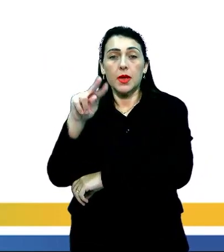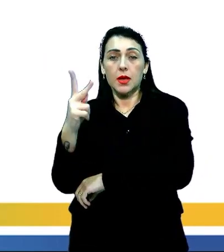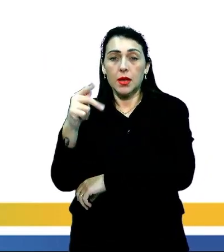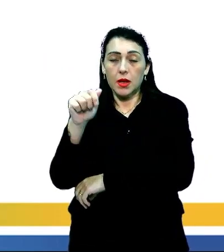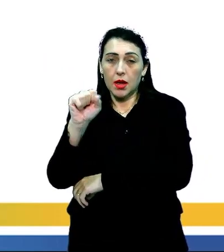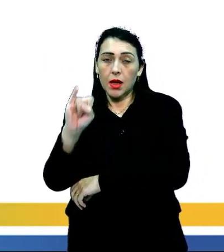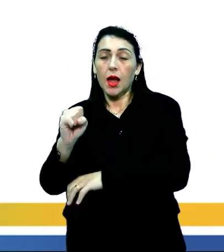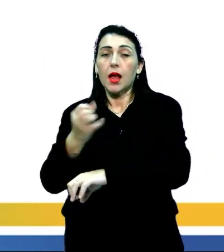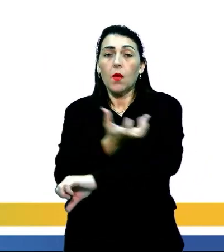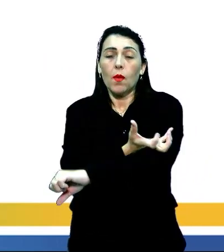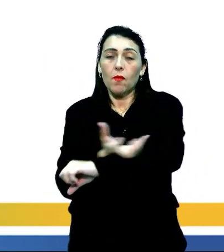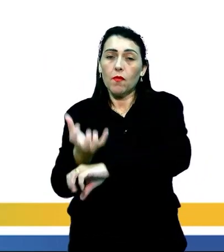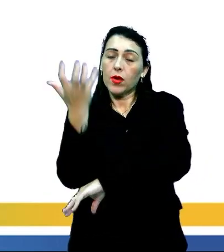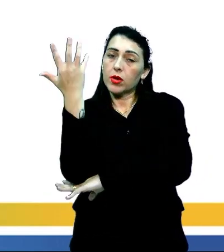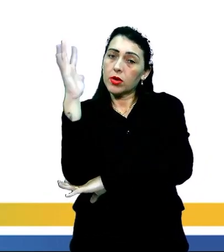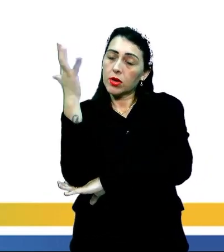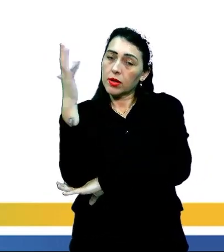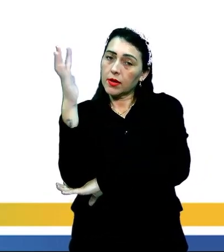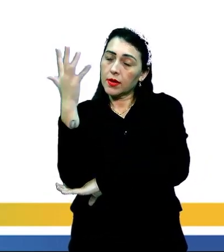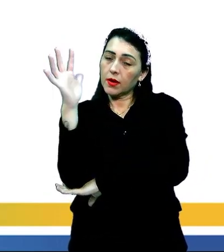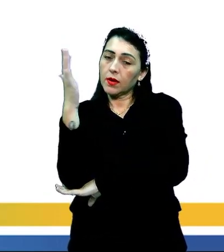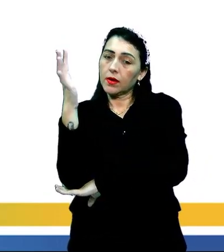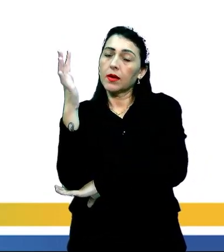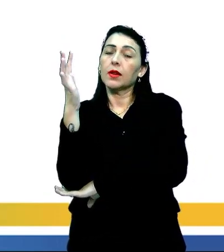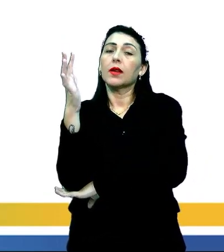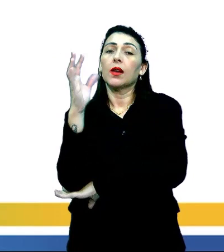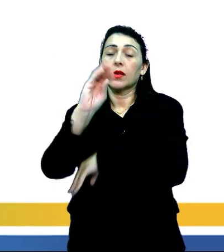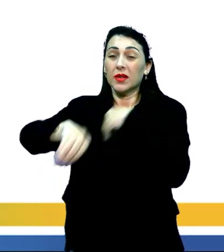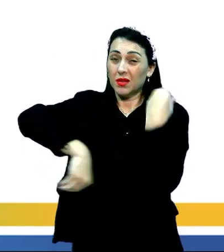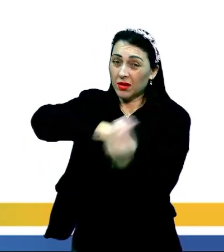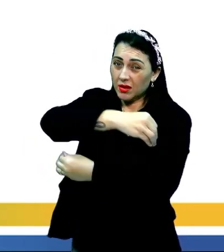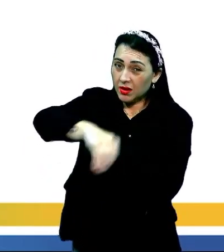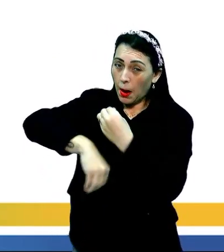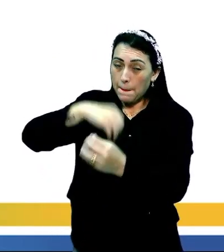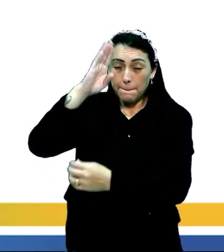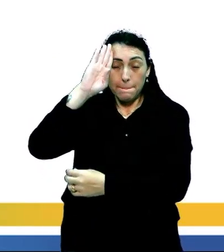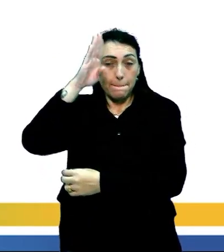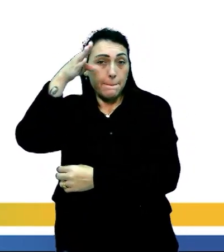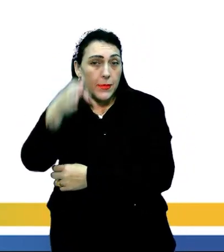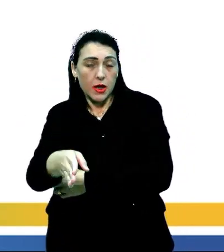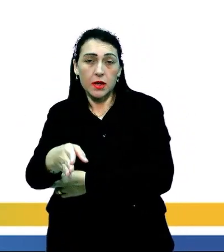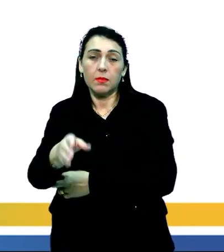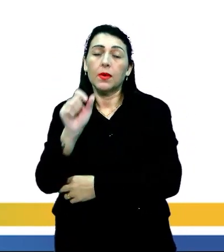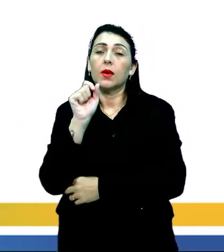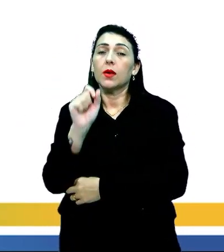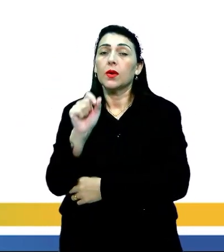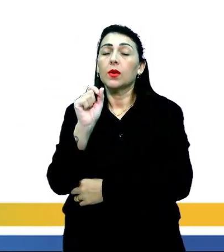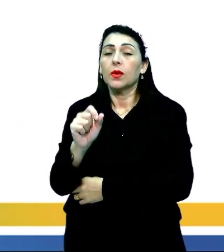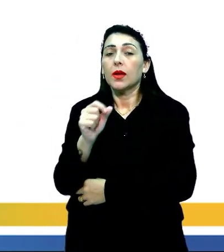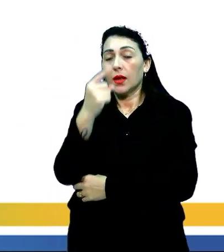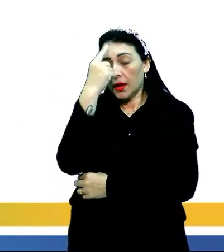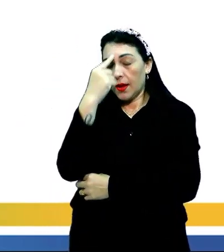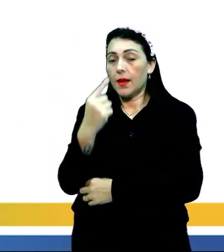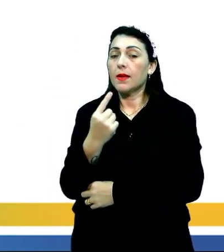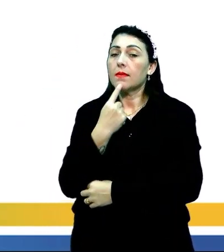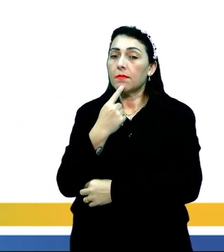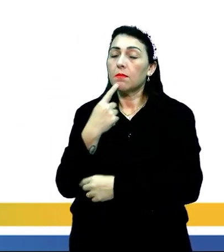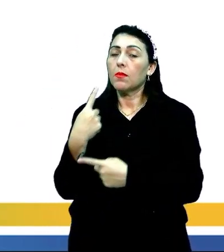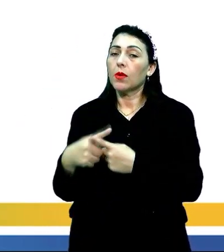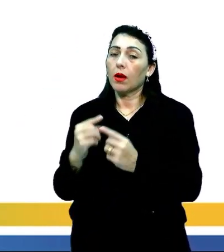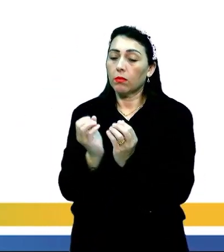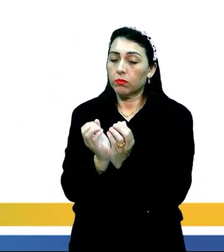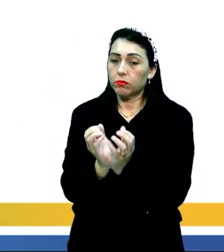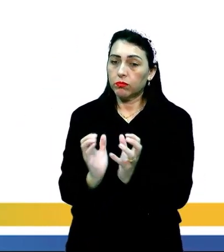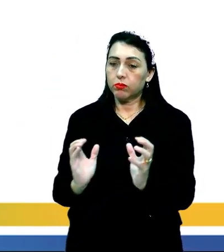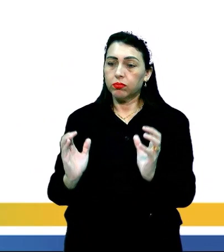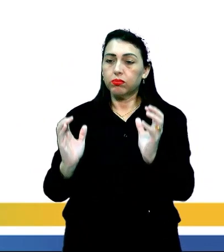já falei, tá? Ela é uma vegetação homogênea, se destaca principalmente ela na paisagem e ela, por exemplo,